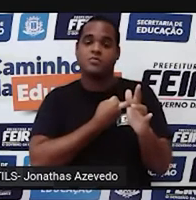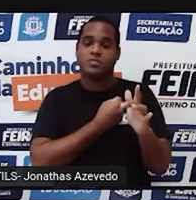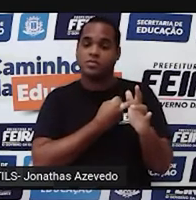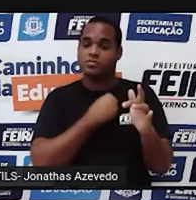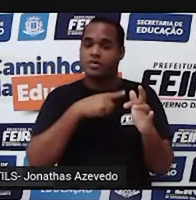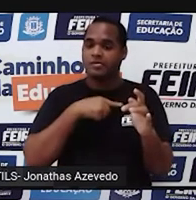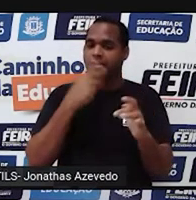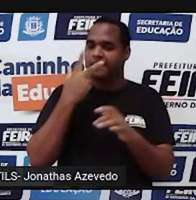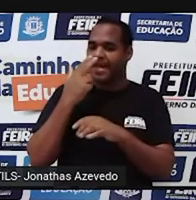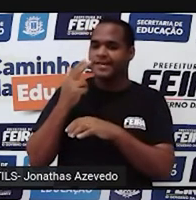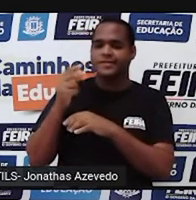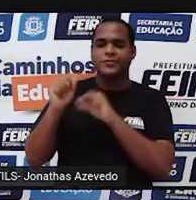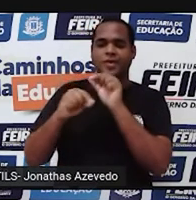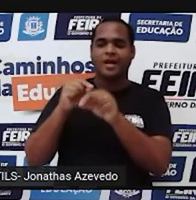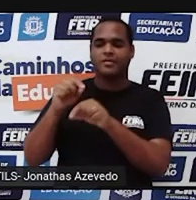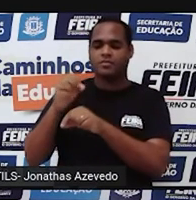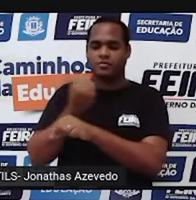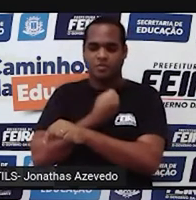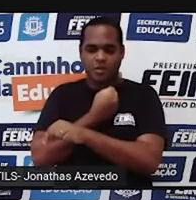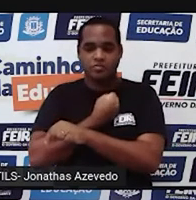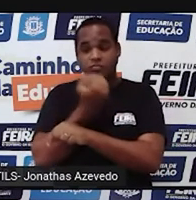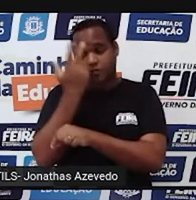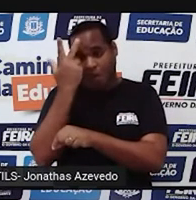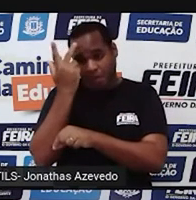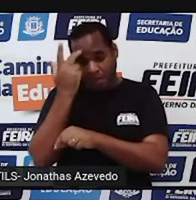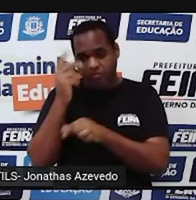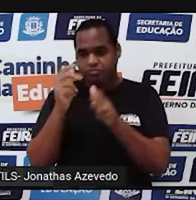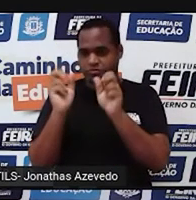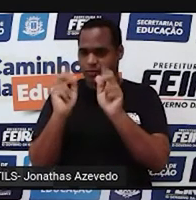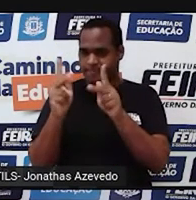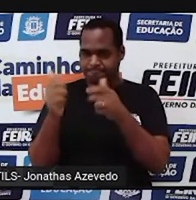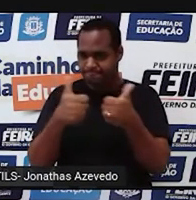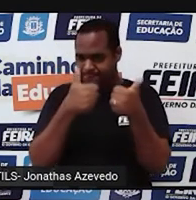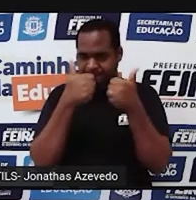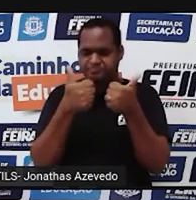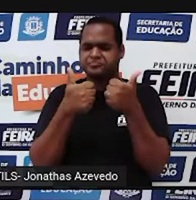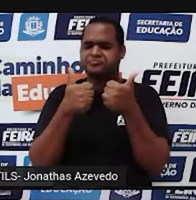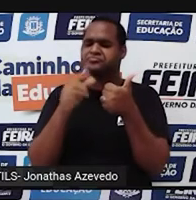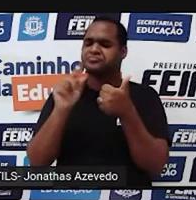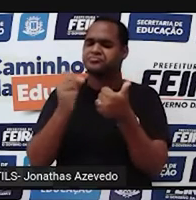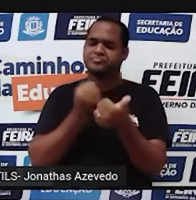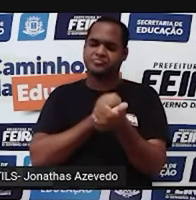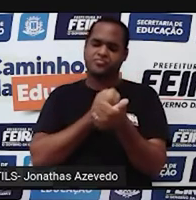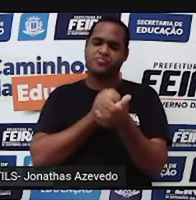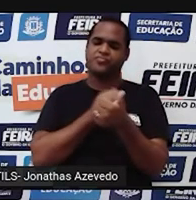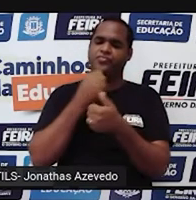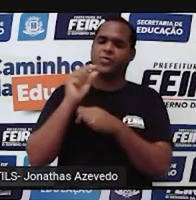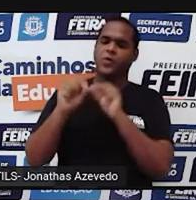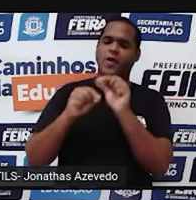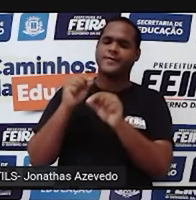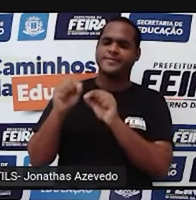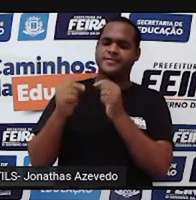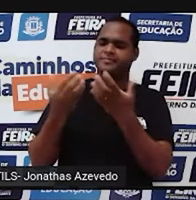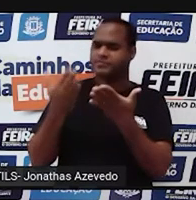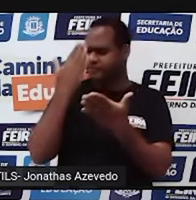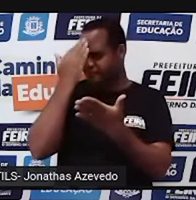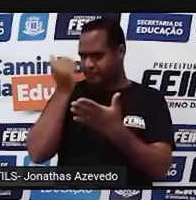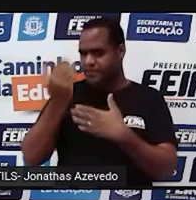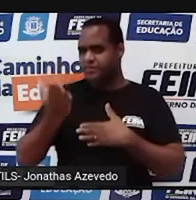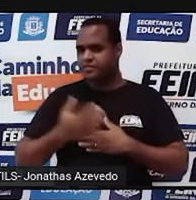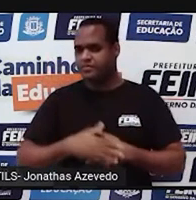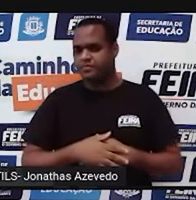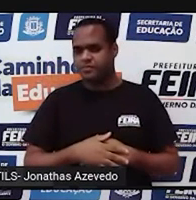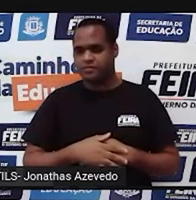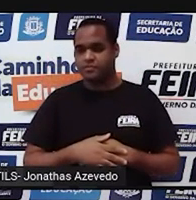chamados números naturais. Belezinha? E o que são números naturais? São aqueles